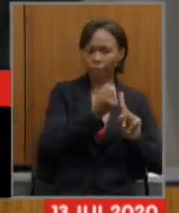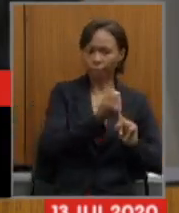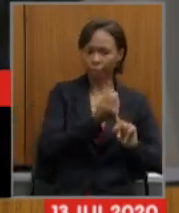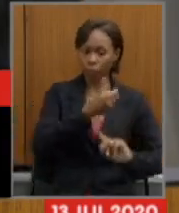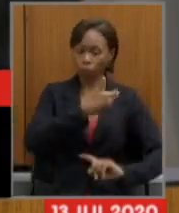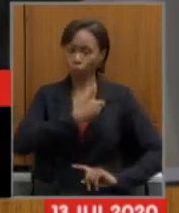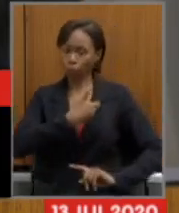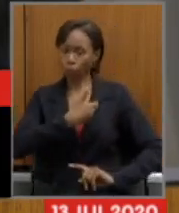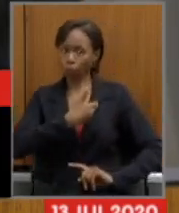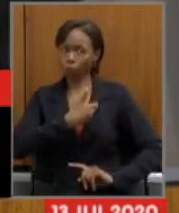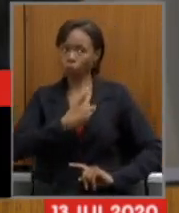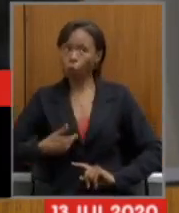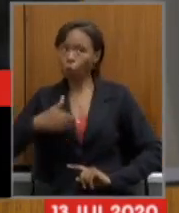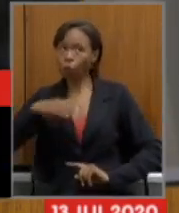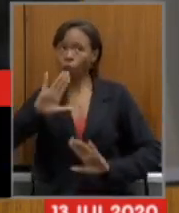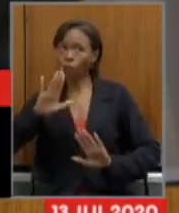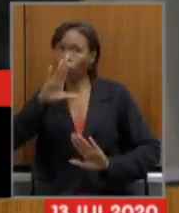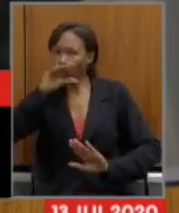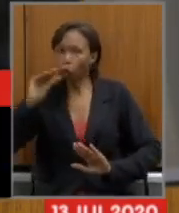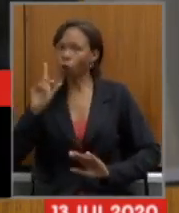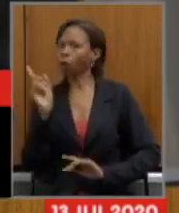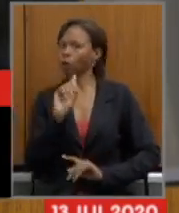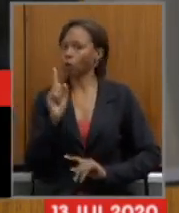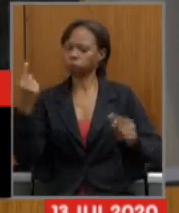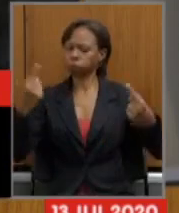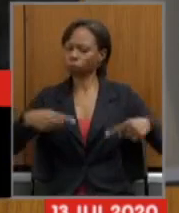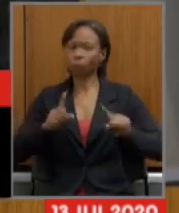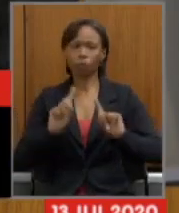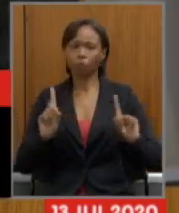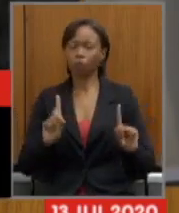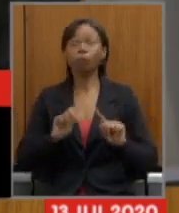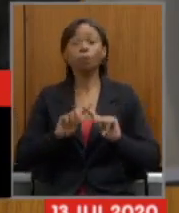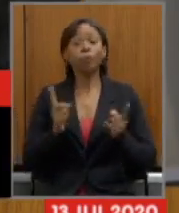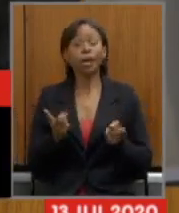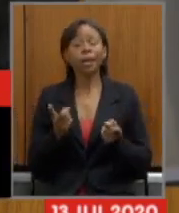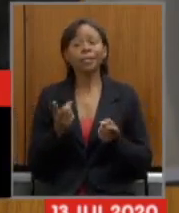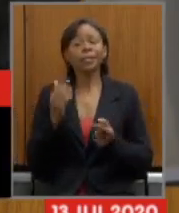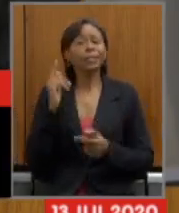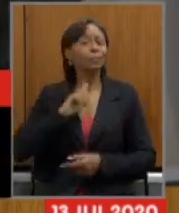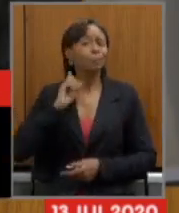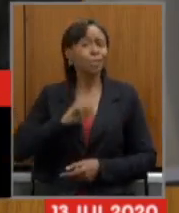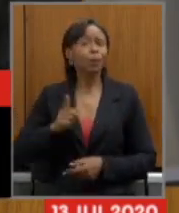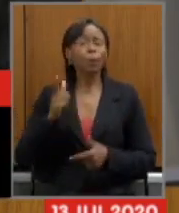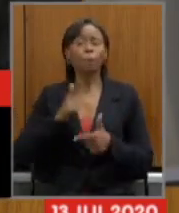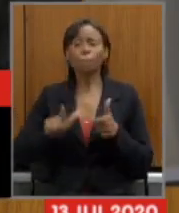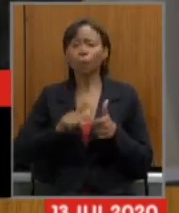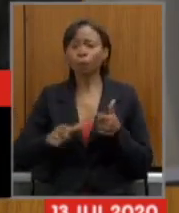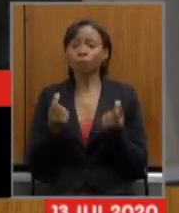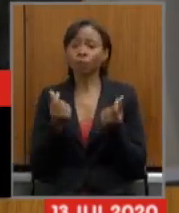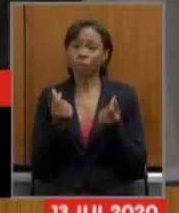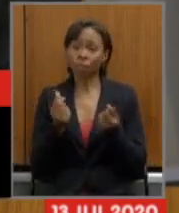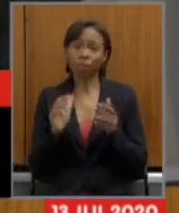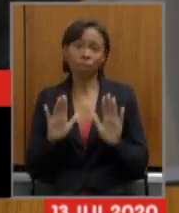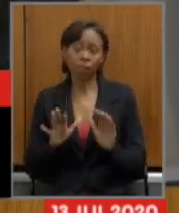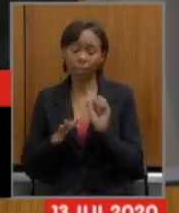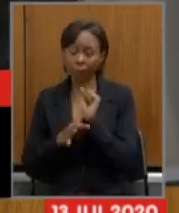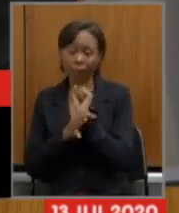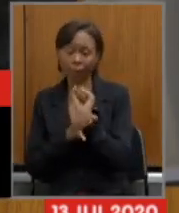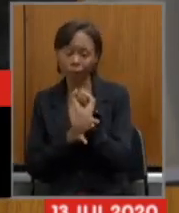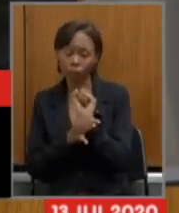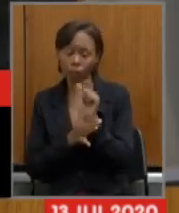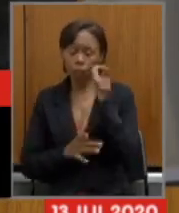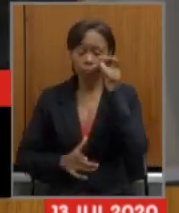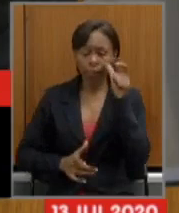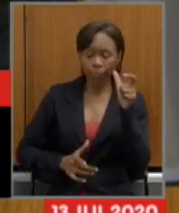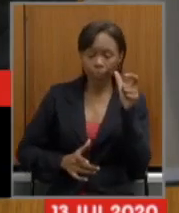Estado tem um problema financeiro que hoje não garante nem o interesse do servidor nem o interesse da